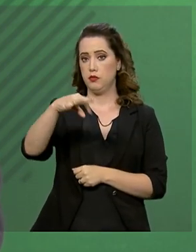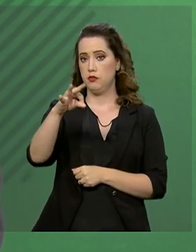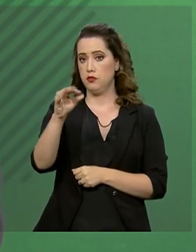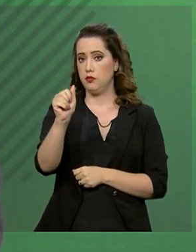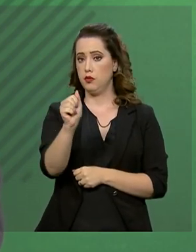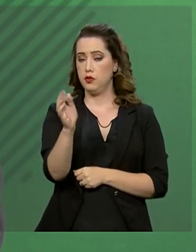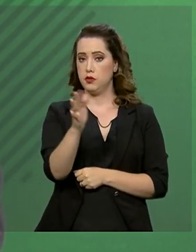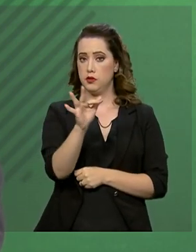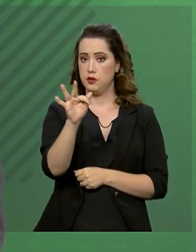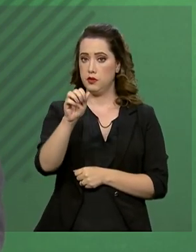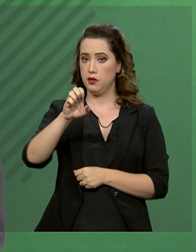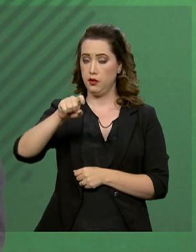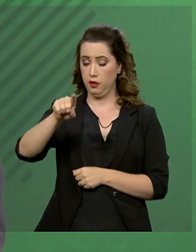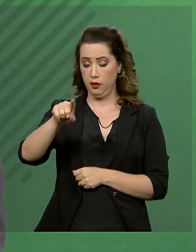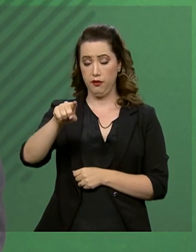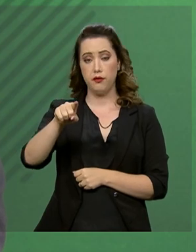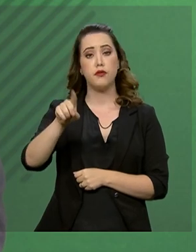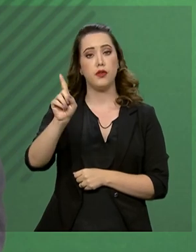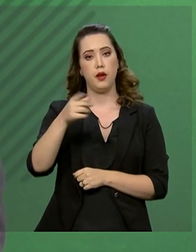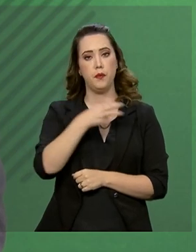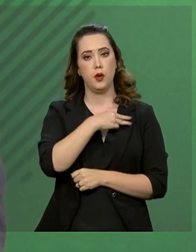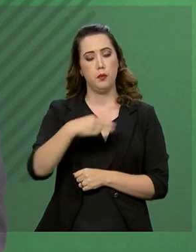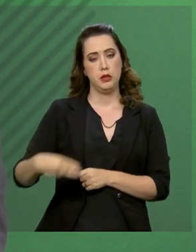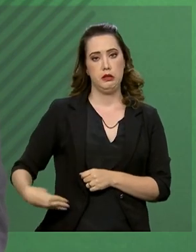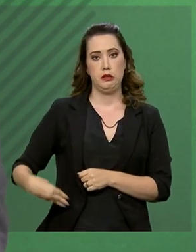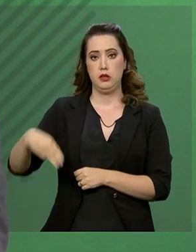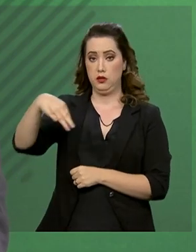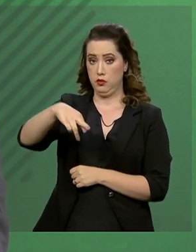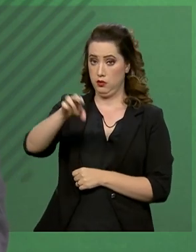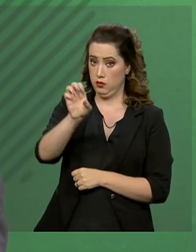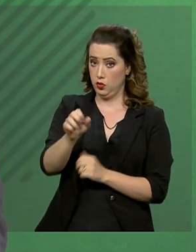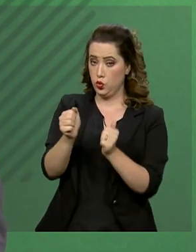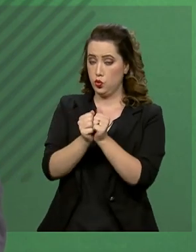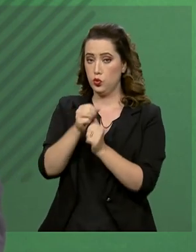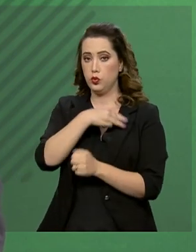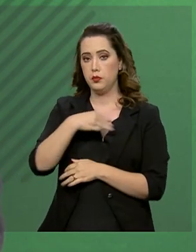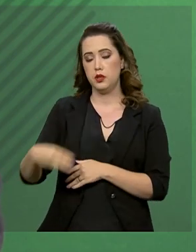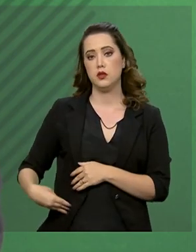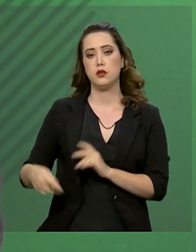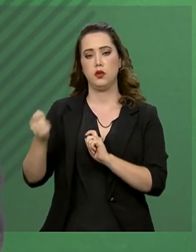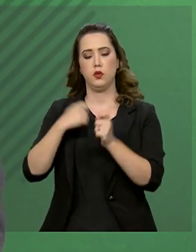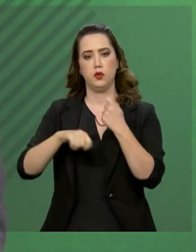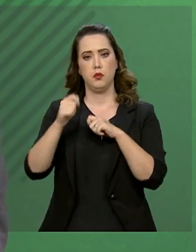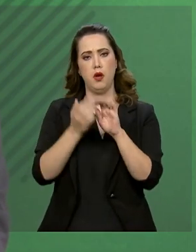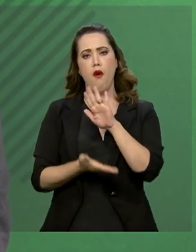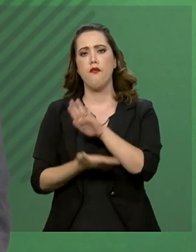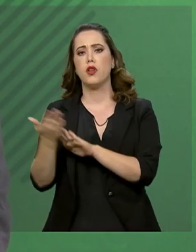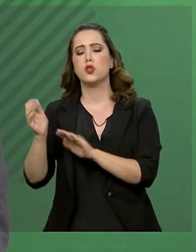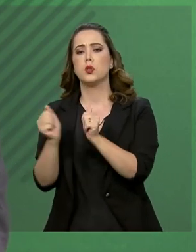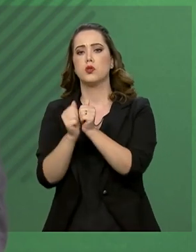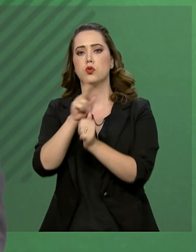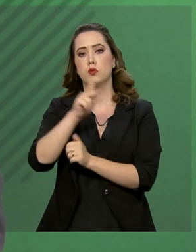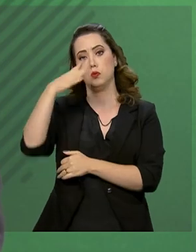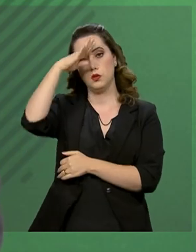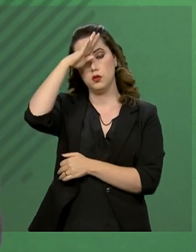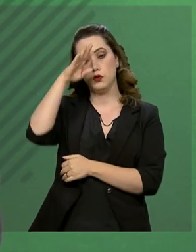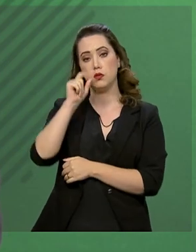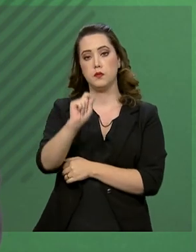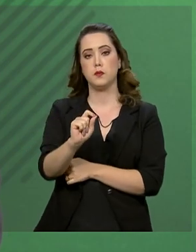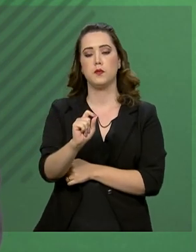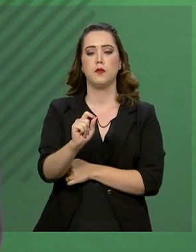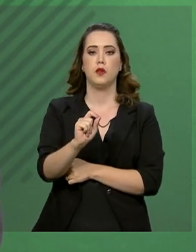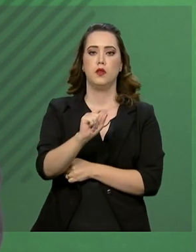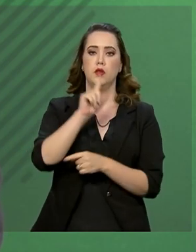de Estado das Relações Exteriores e da Economia. Viajarão com o senhor presidente da República,